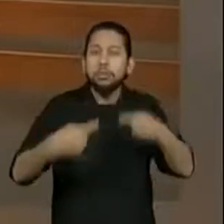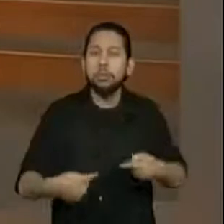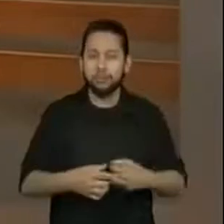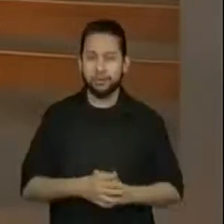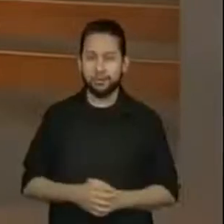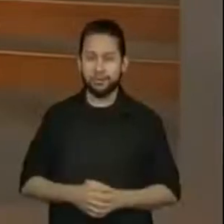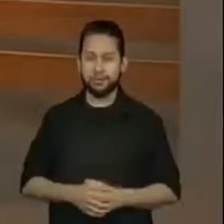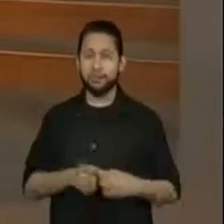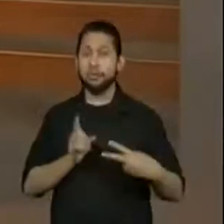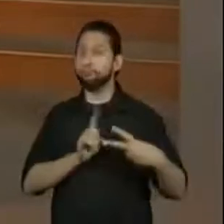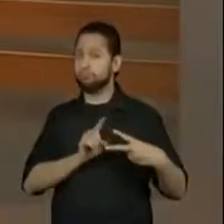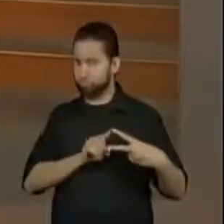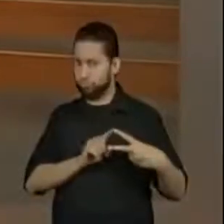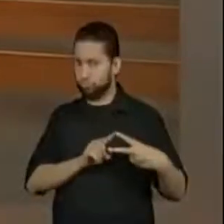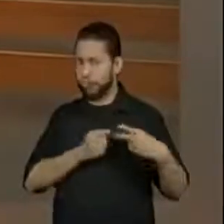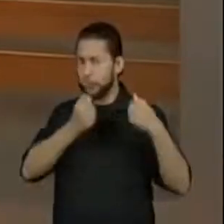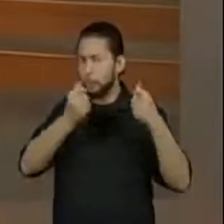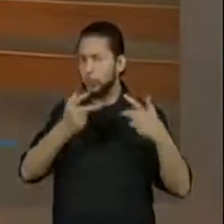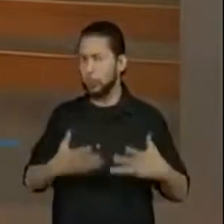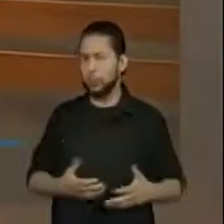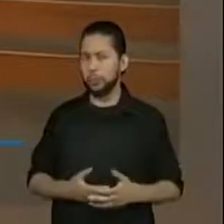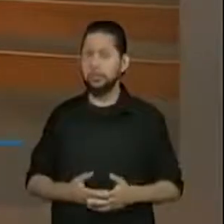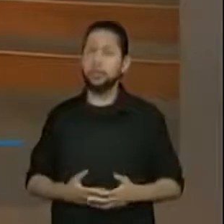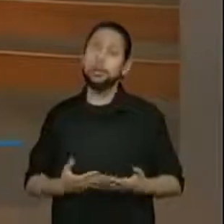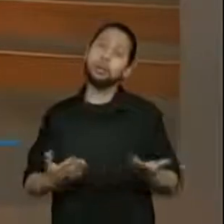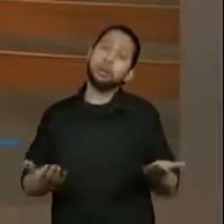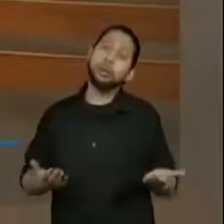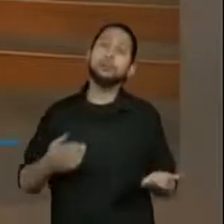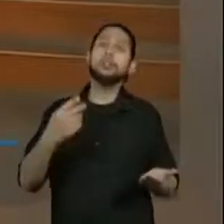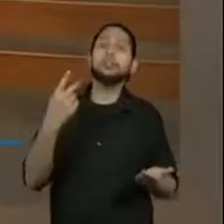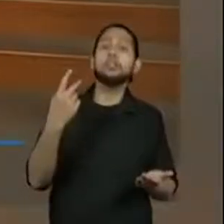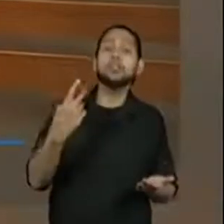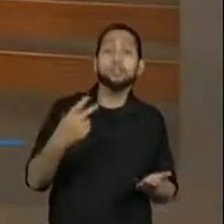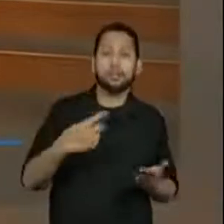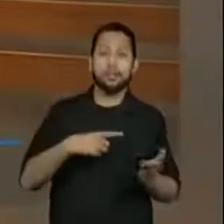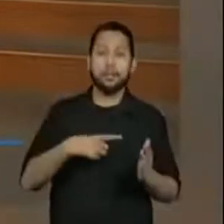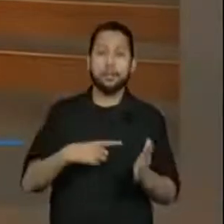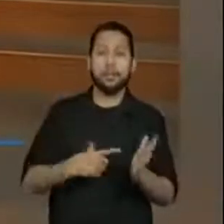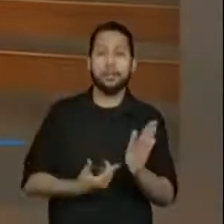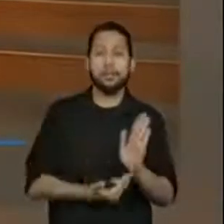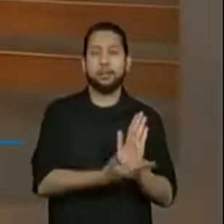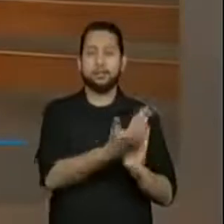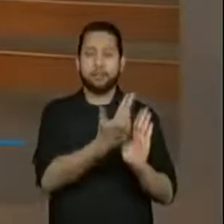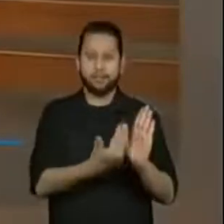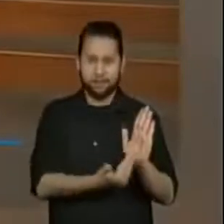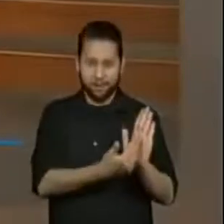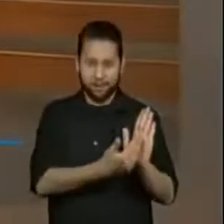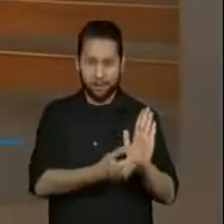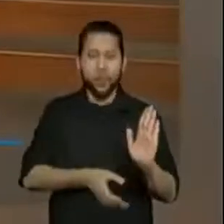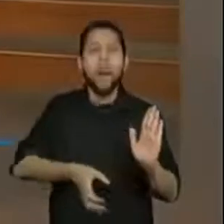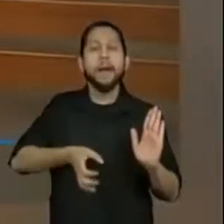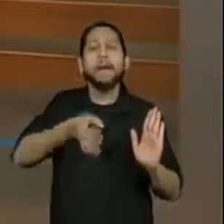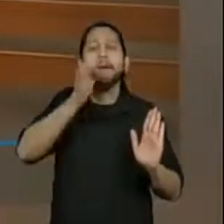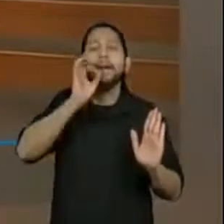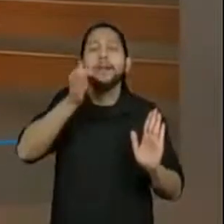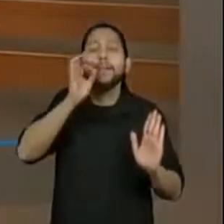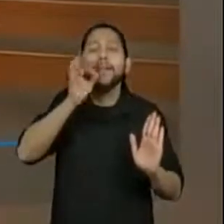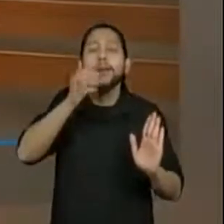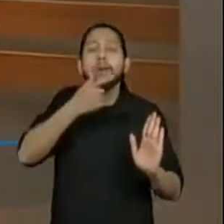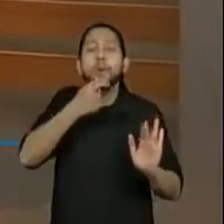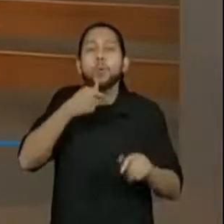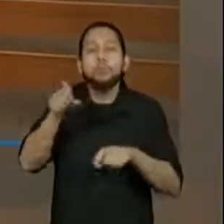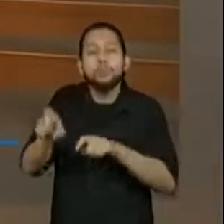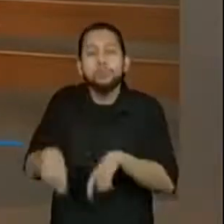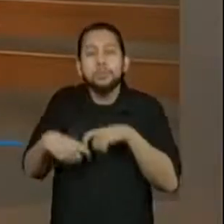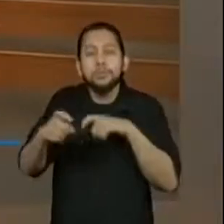vocês na nossa aula passada que eu não tive autorização para utilizar a obra O Lavrador de Café. Então,